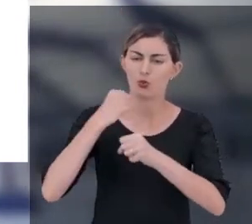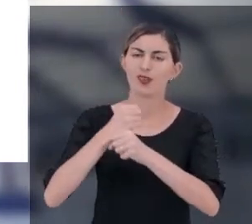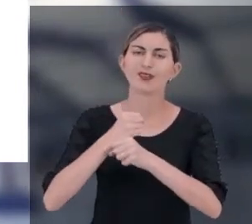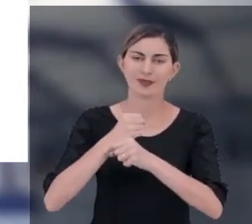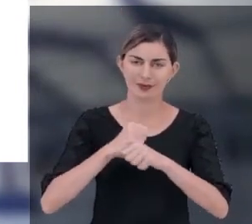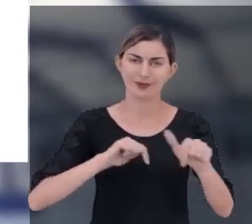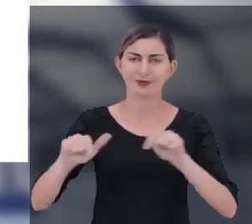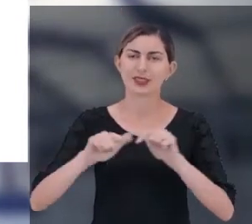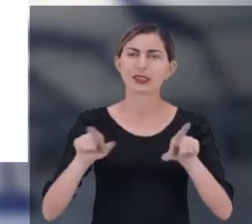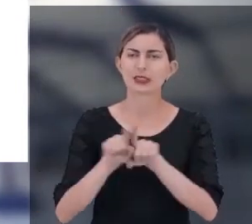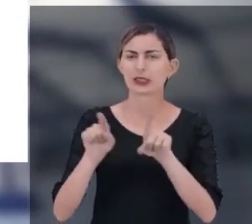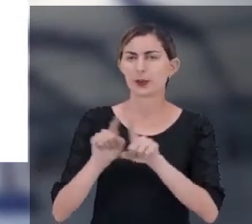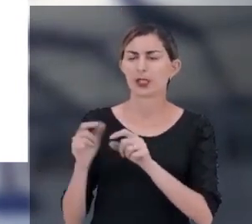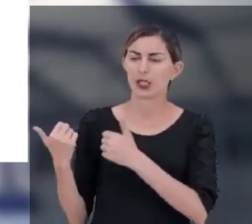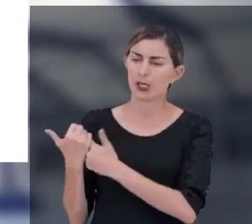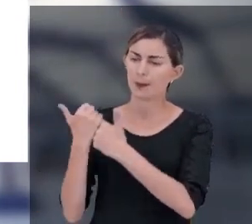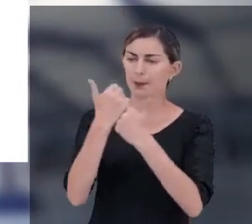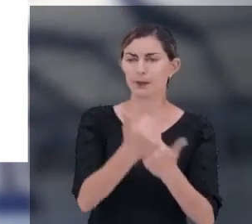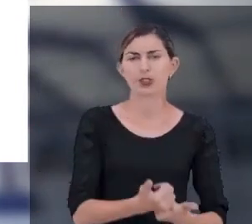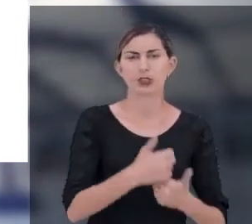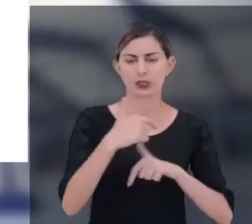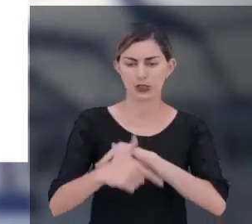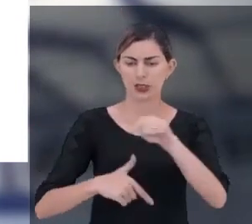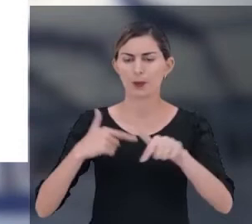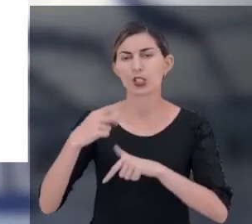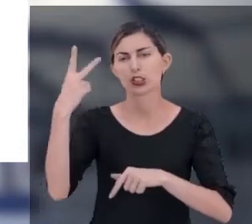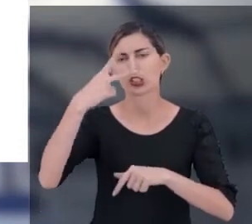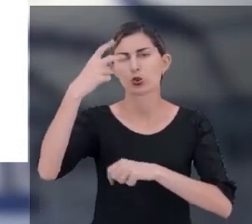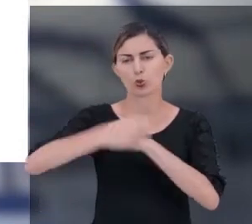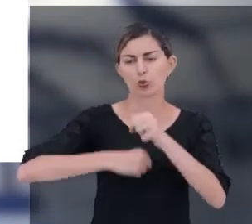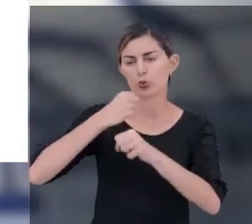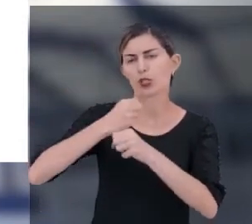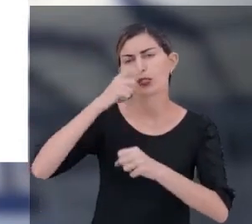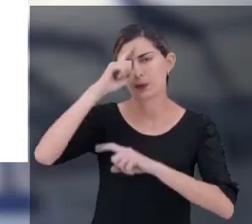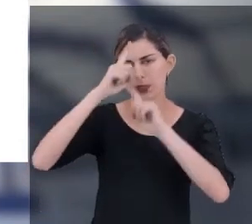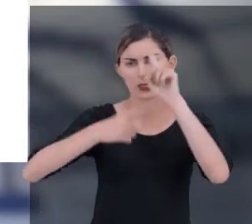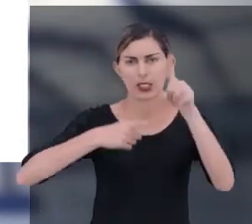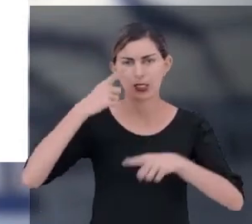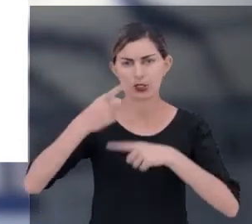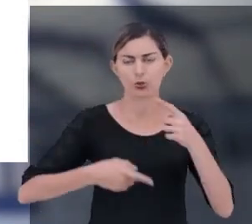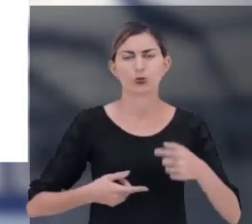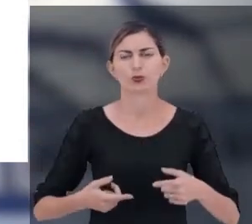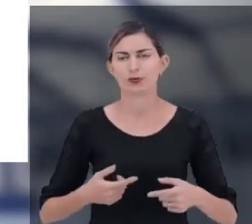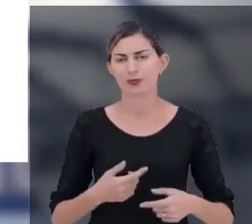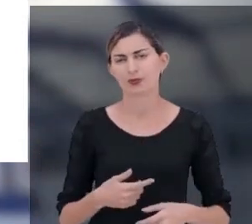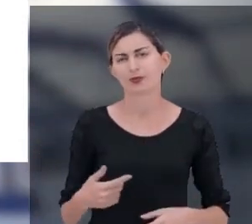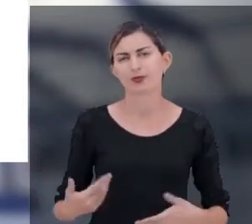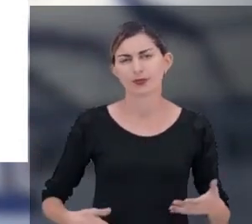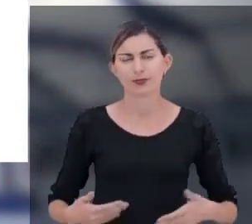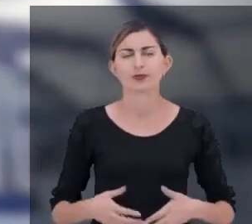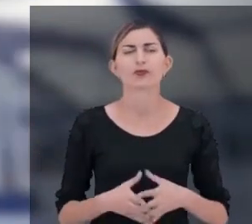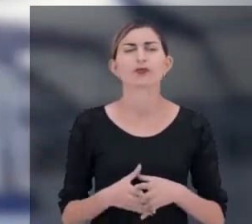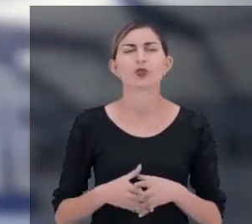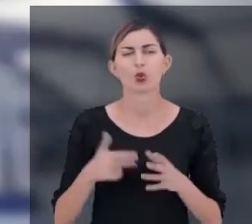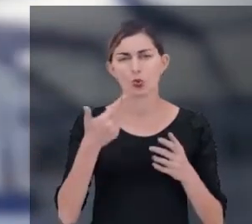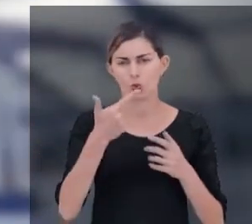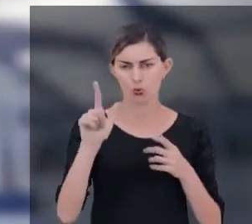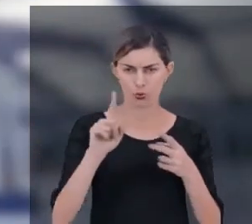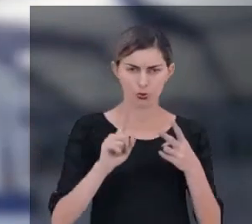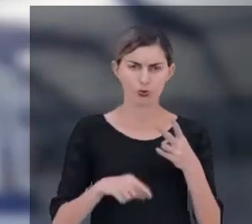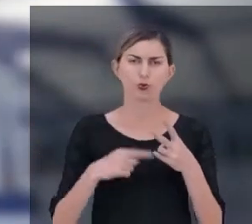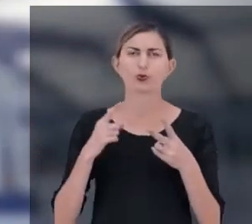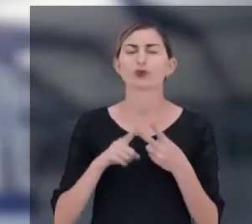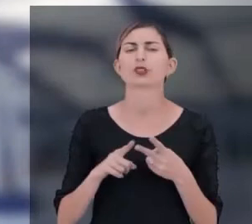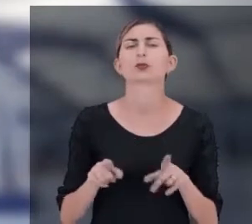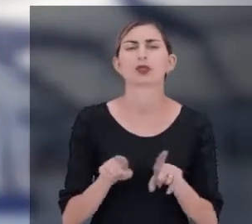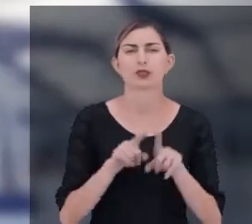seu mandato e pela representação dos trabalhadores no segundo ano do mandato, dentre seus membros. Outro